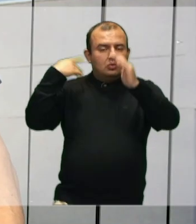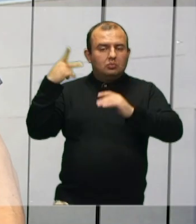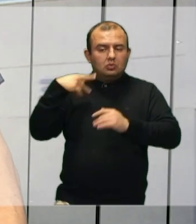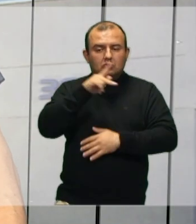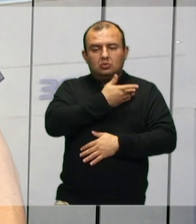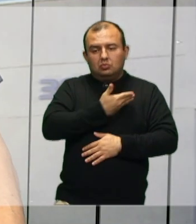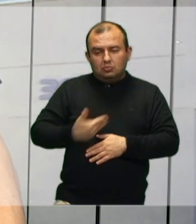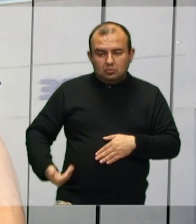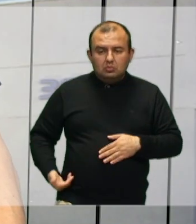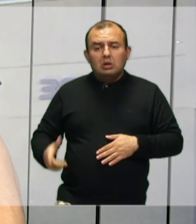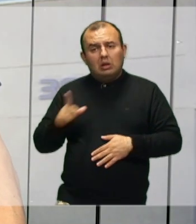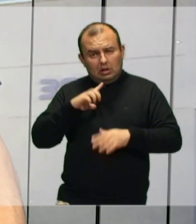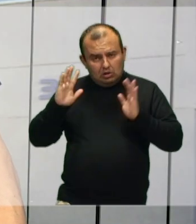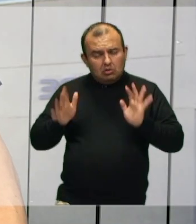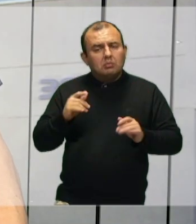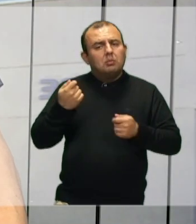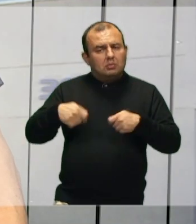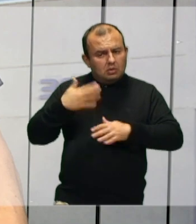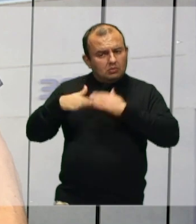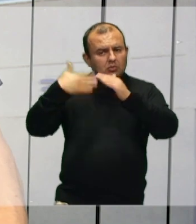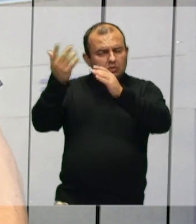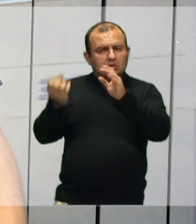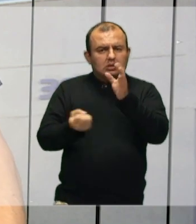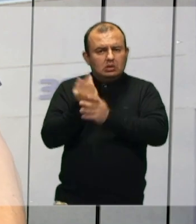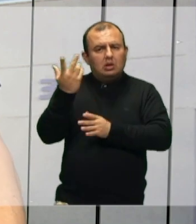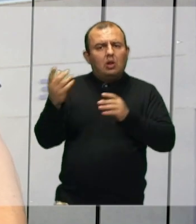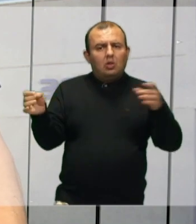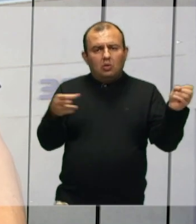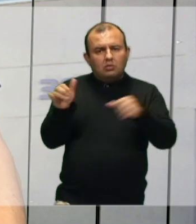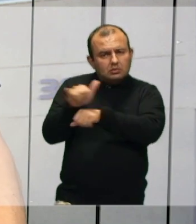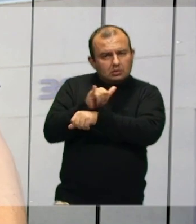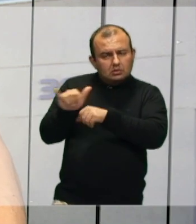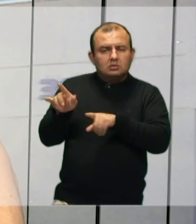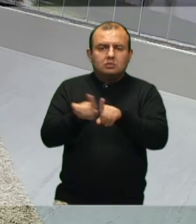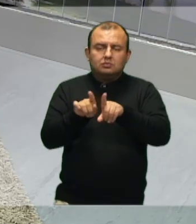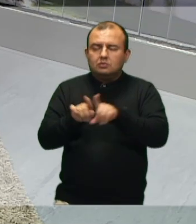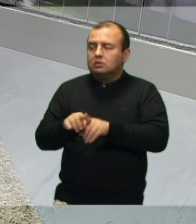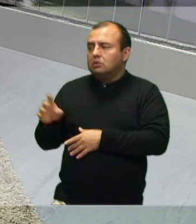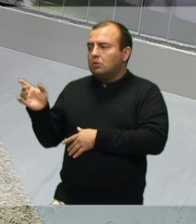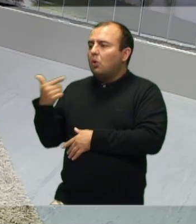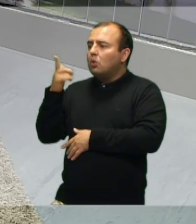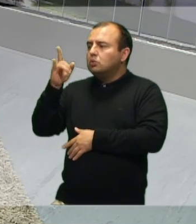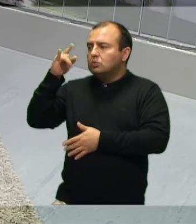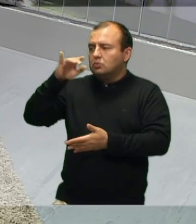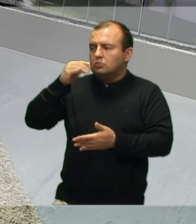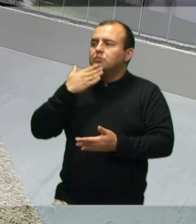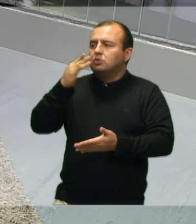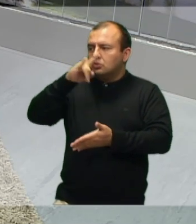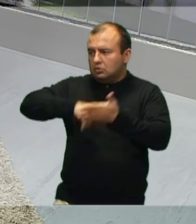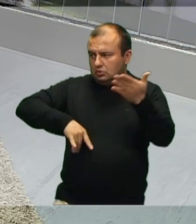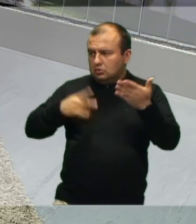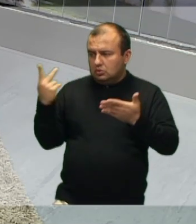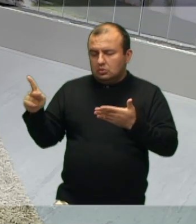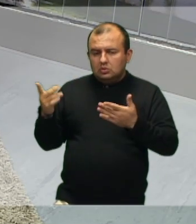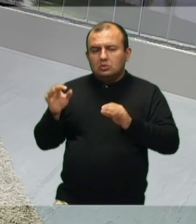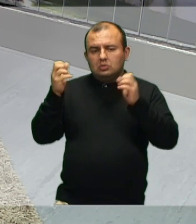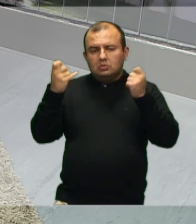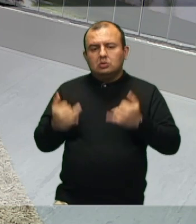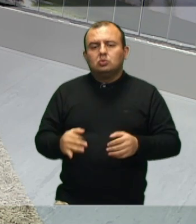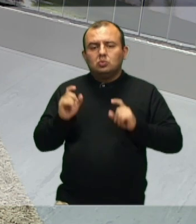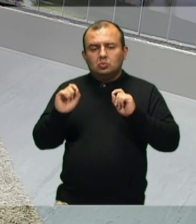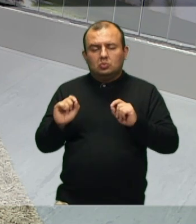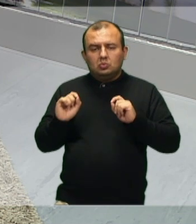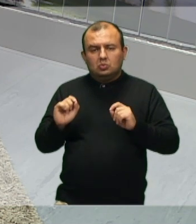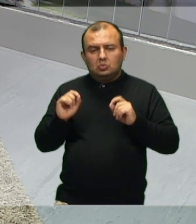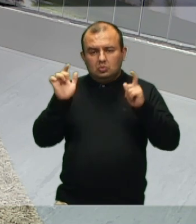públicas que já existem e criar novas que são pertinentes. Ricardo, um outro requerimento de sua autoria trata também sobre